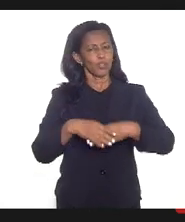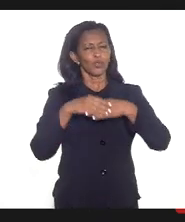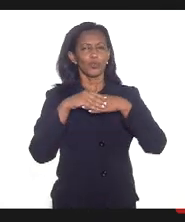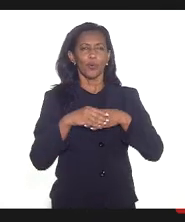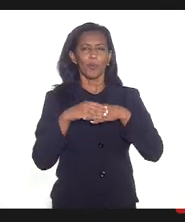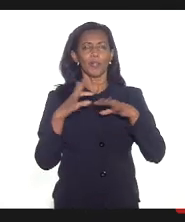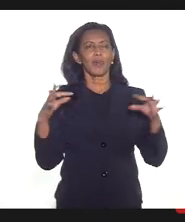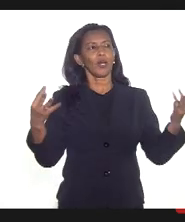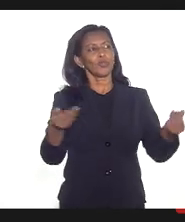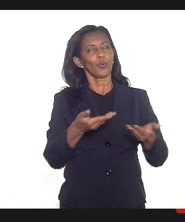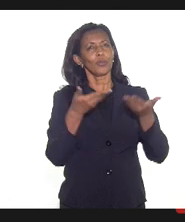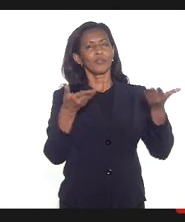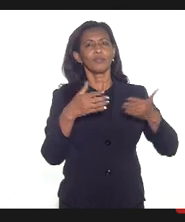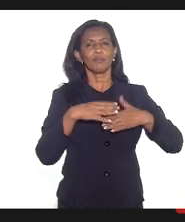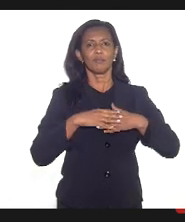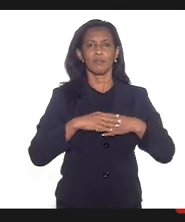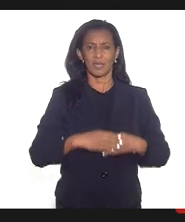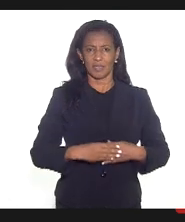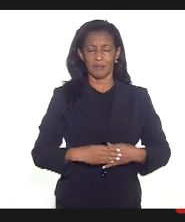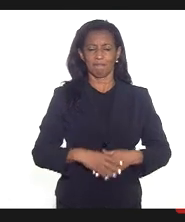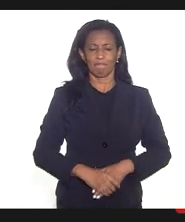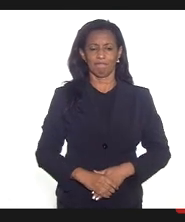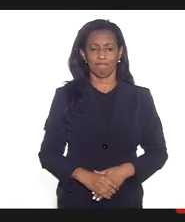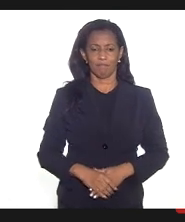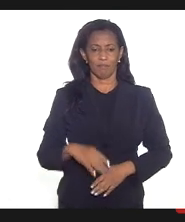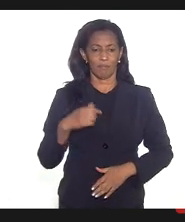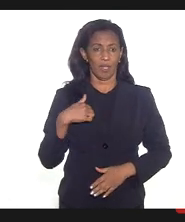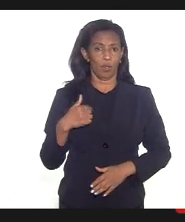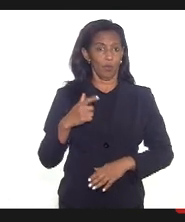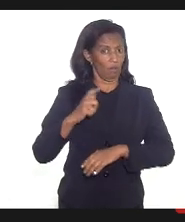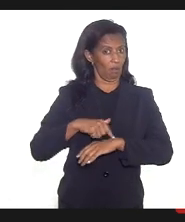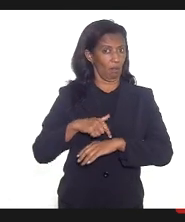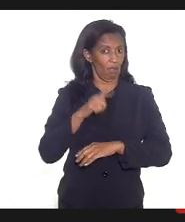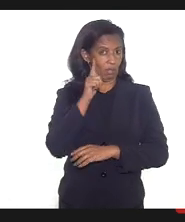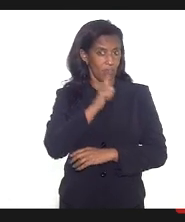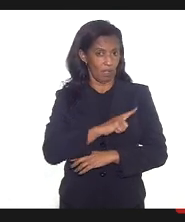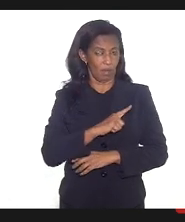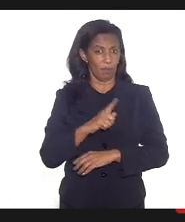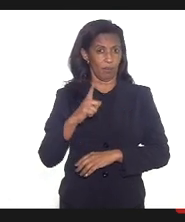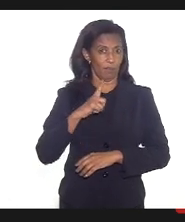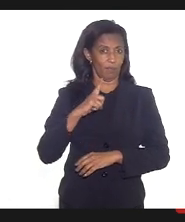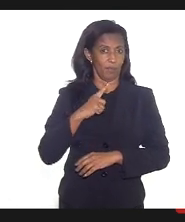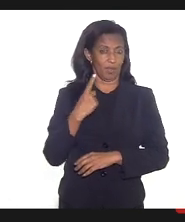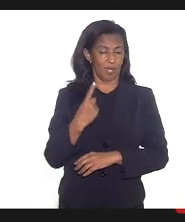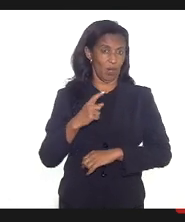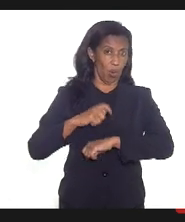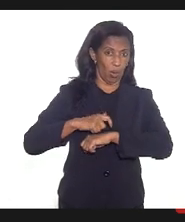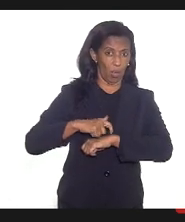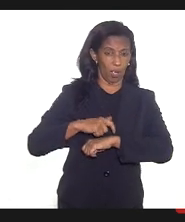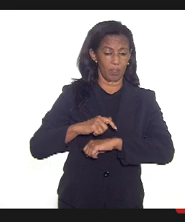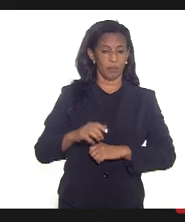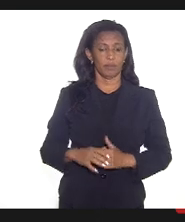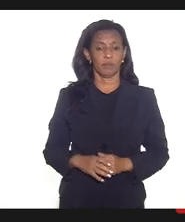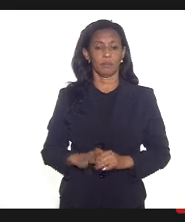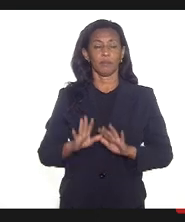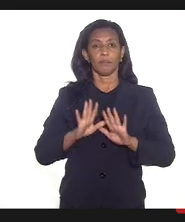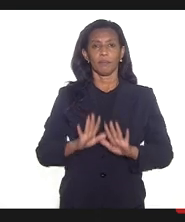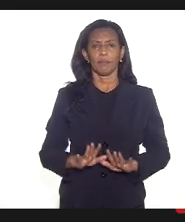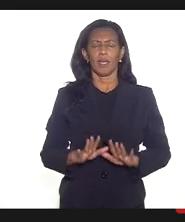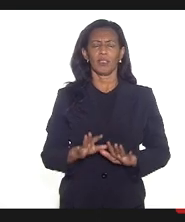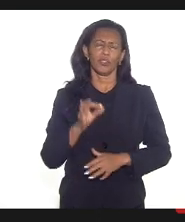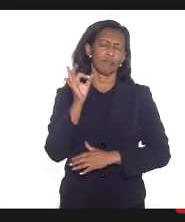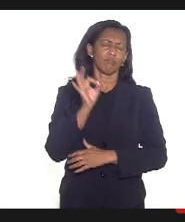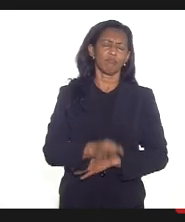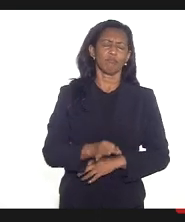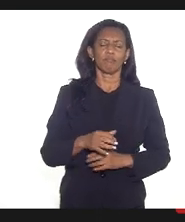todos os presentes eu vou aqui ganhar um pouco mais de tempo porque a gente tem um horário mas com